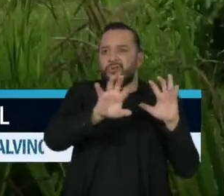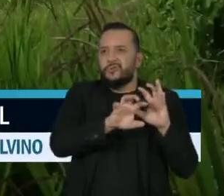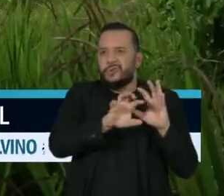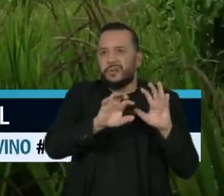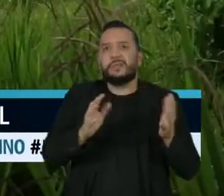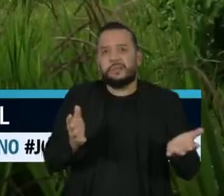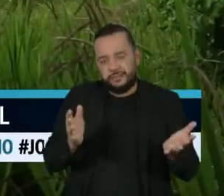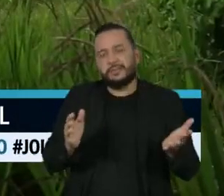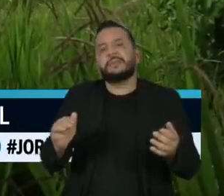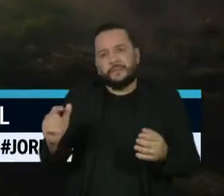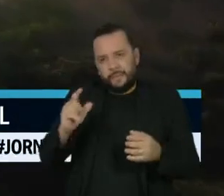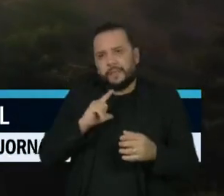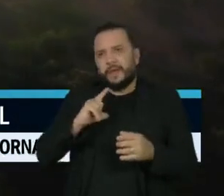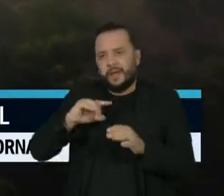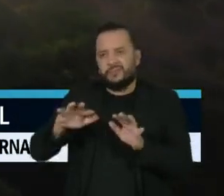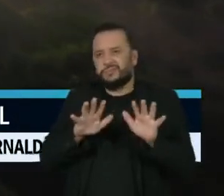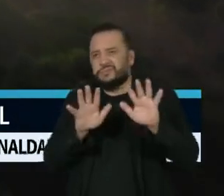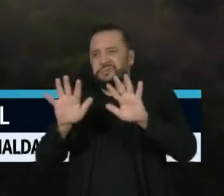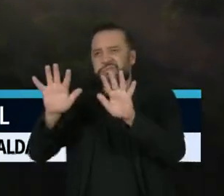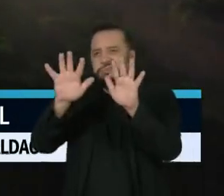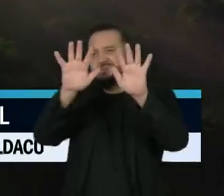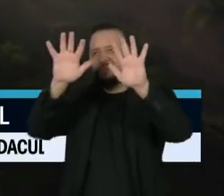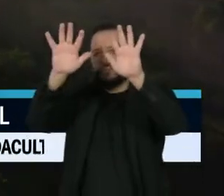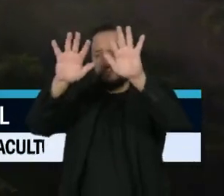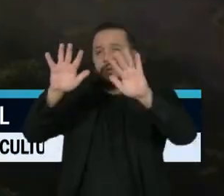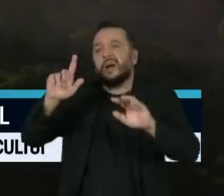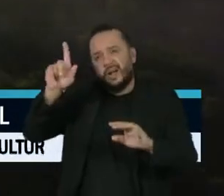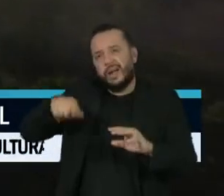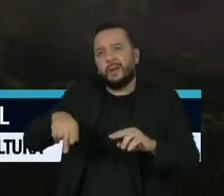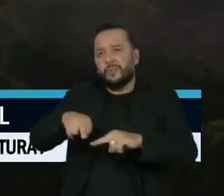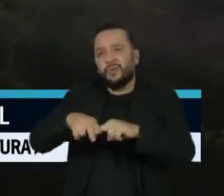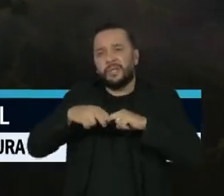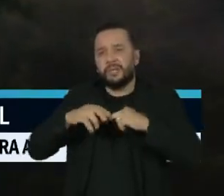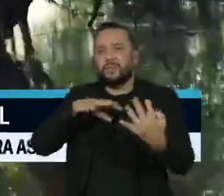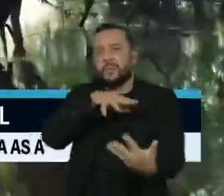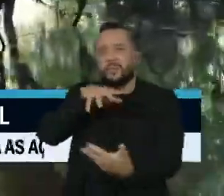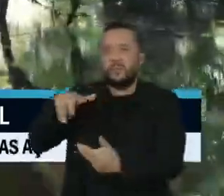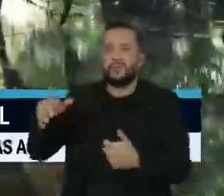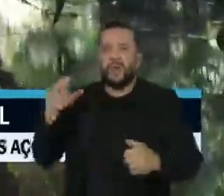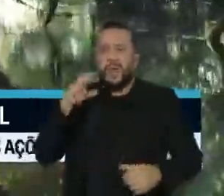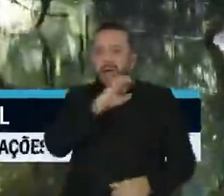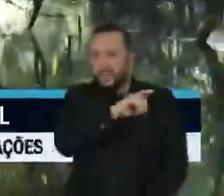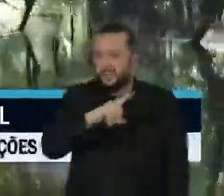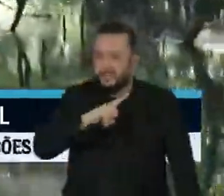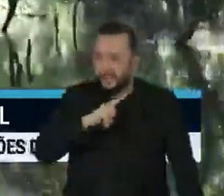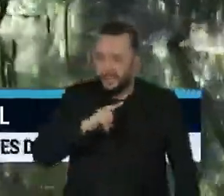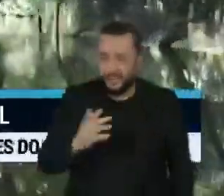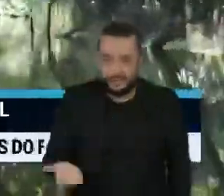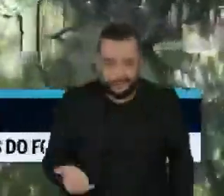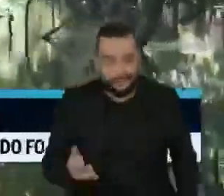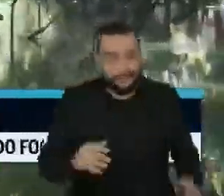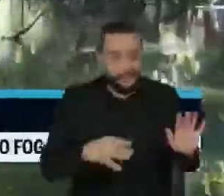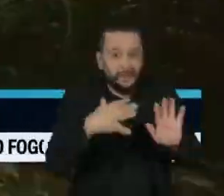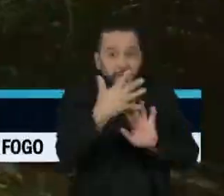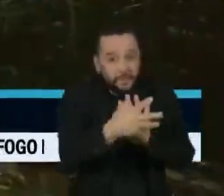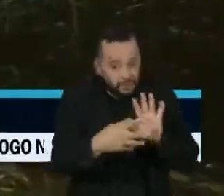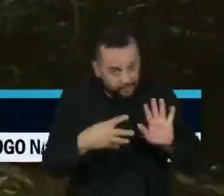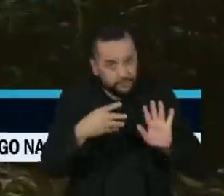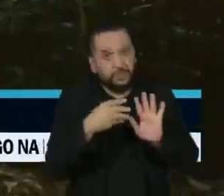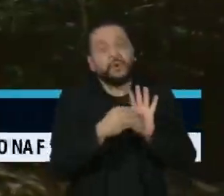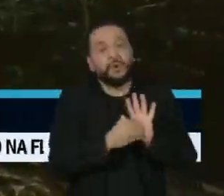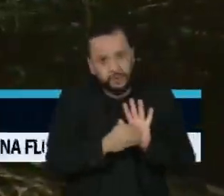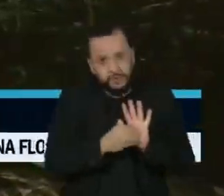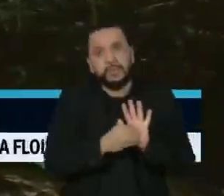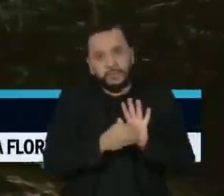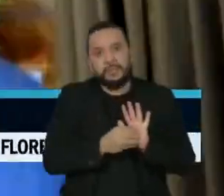causador do aquecimento global. E por mais distante que a Amazônia apareça dos principais centros urbanos do país, ela está presente